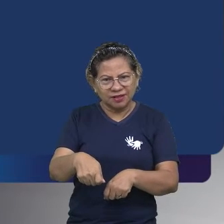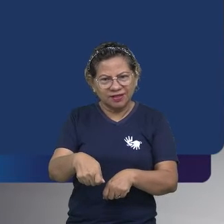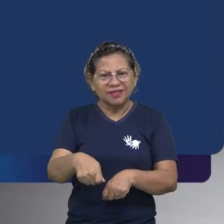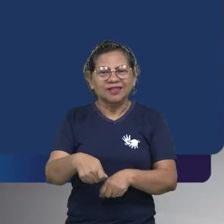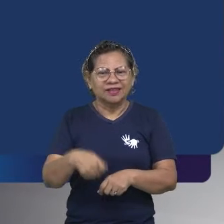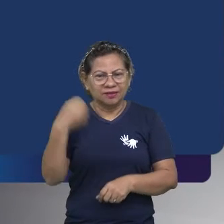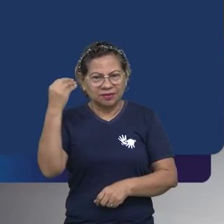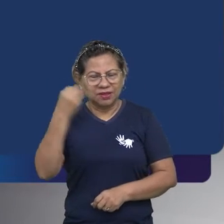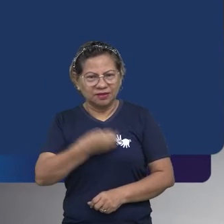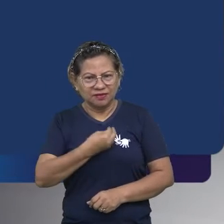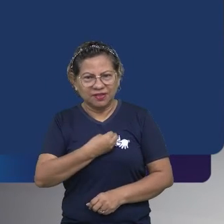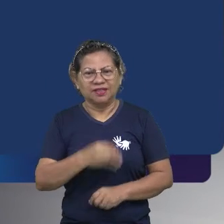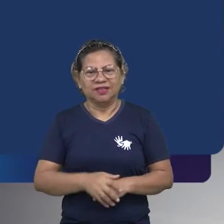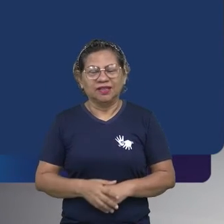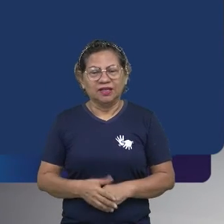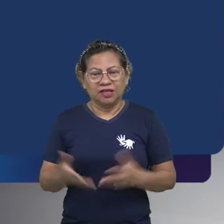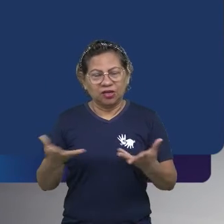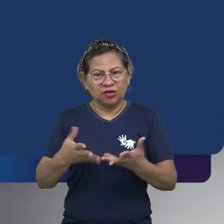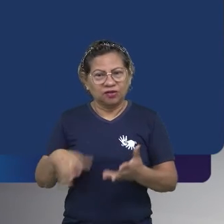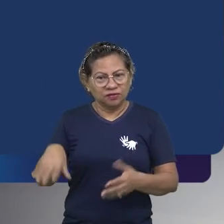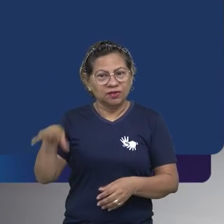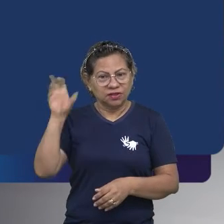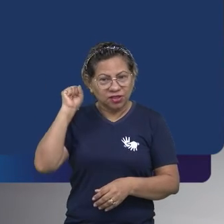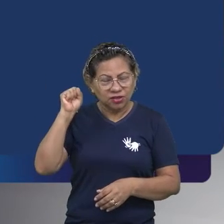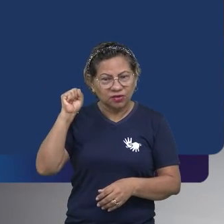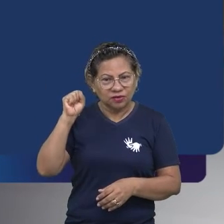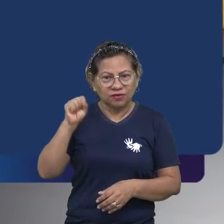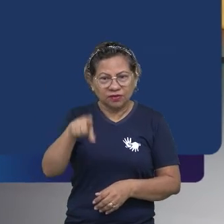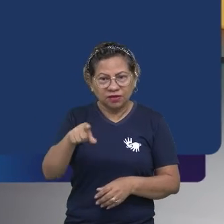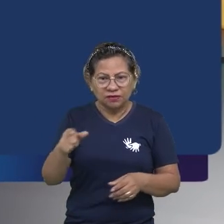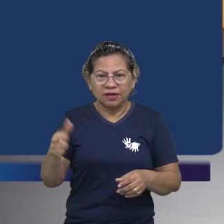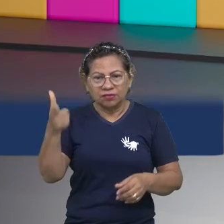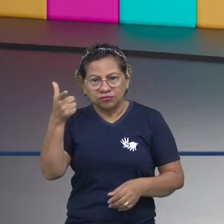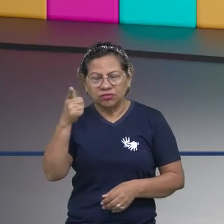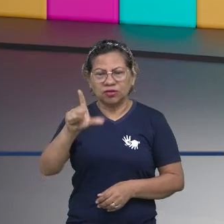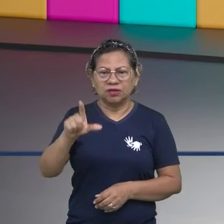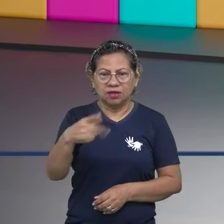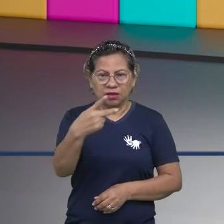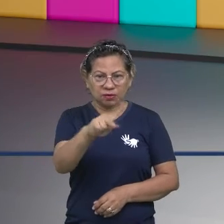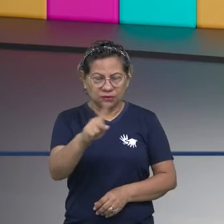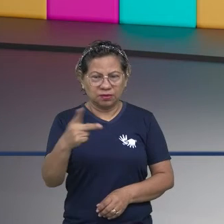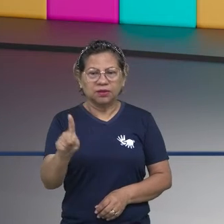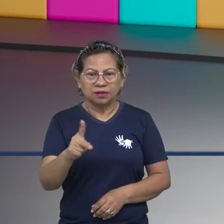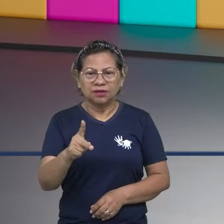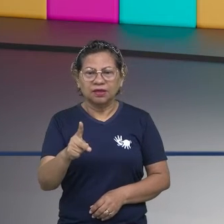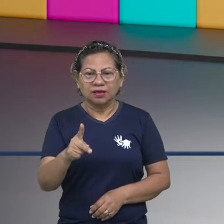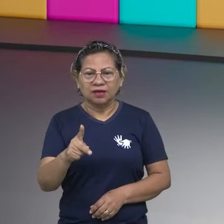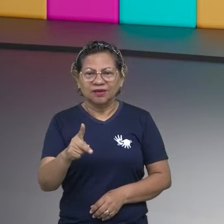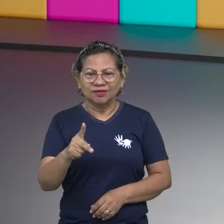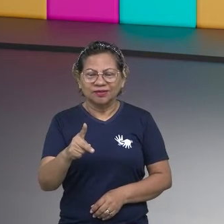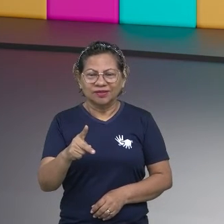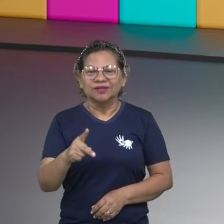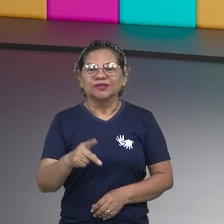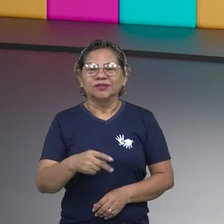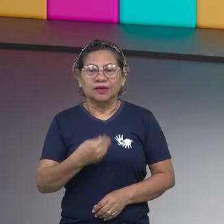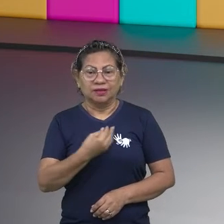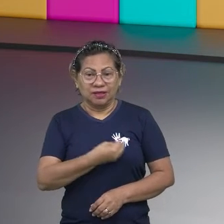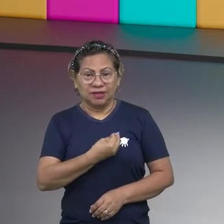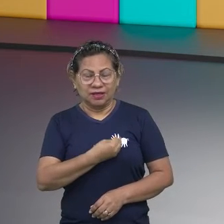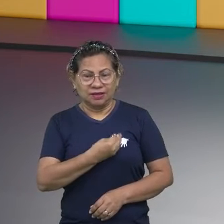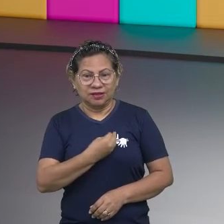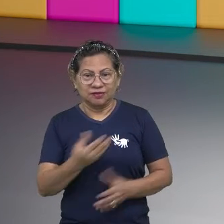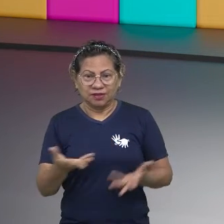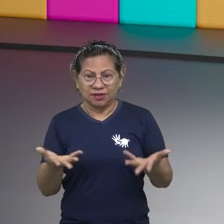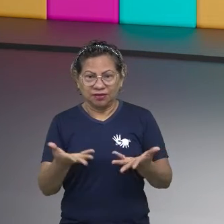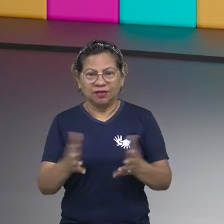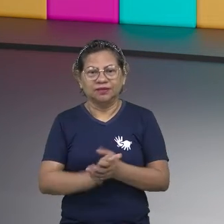desses depoimentos. Você consegue fazer o seu projeto de vida? Já começou a fazer o rascunho? Nós começamos por um rascunho,